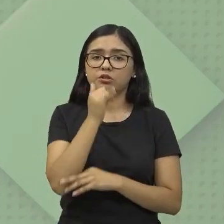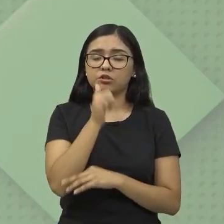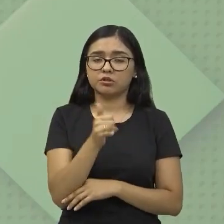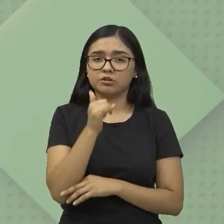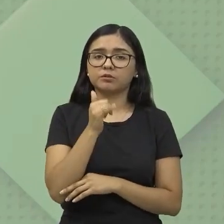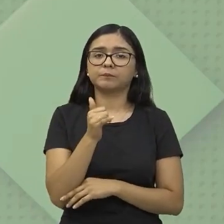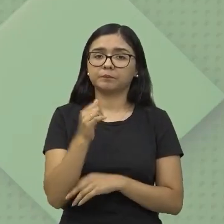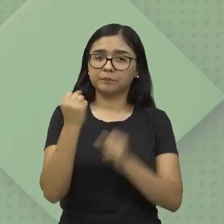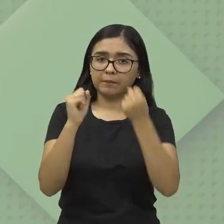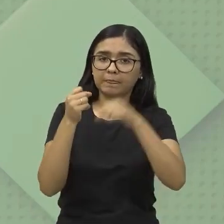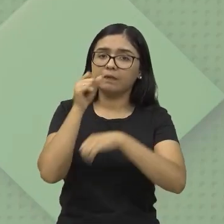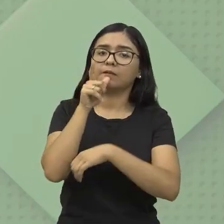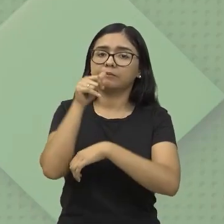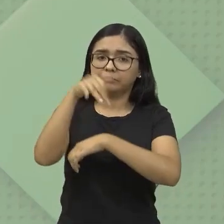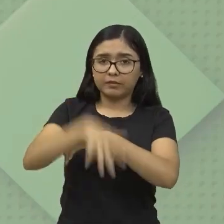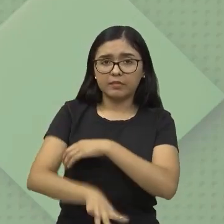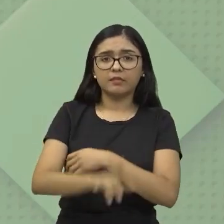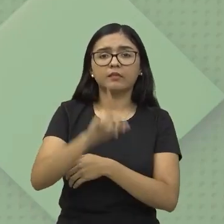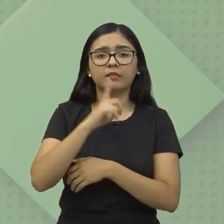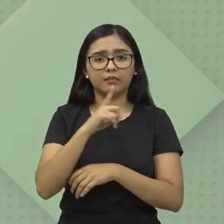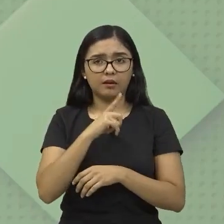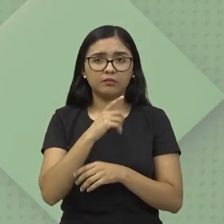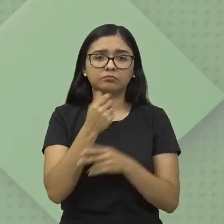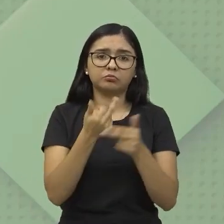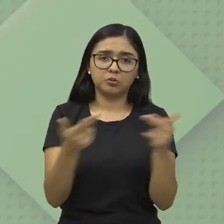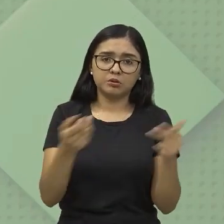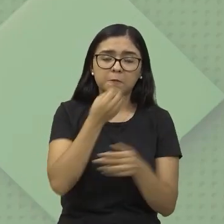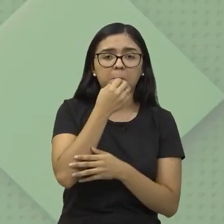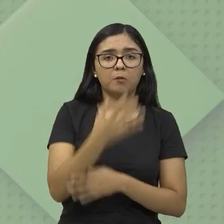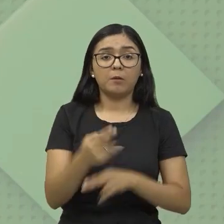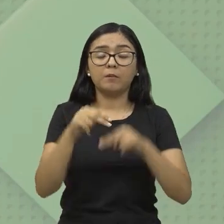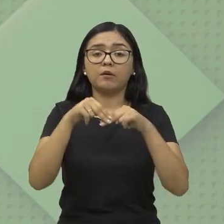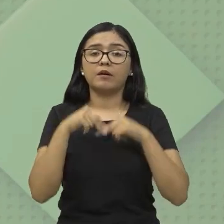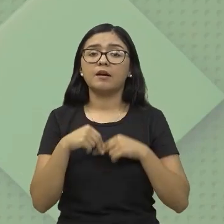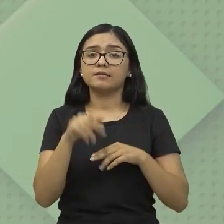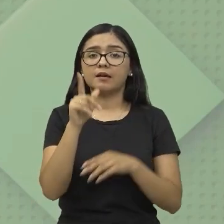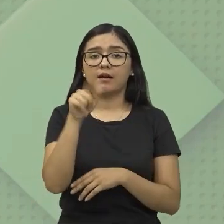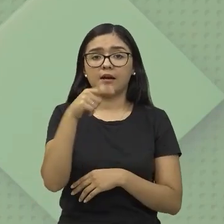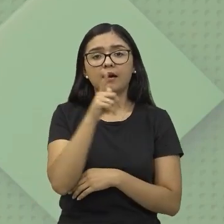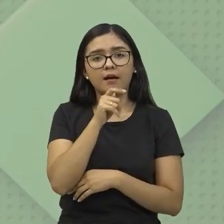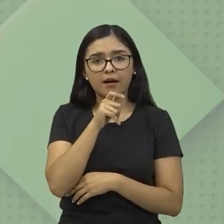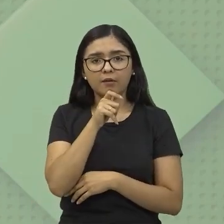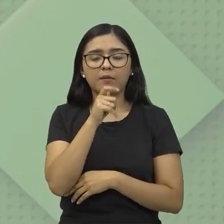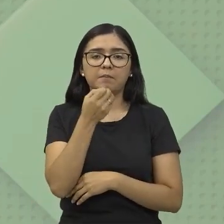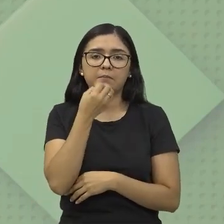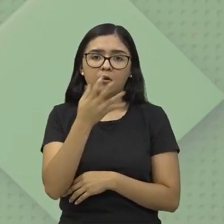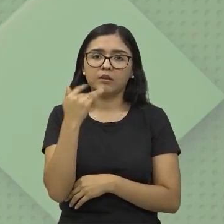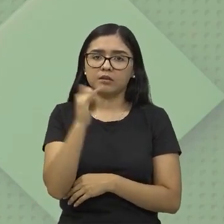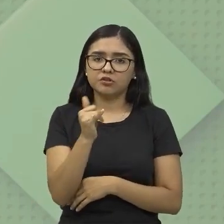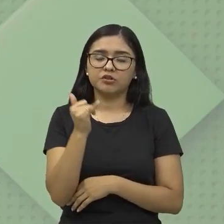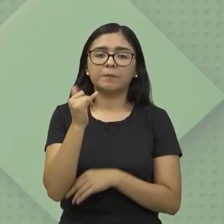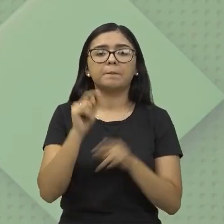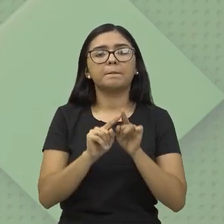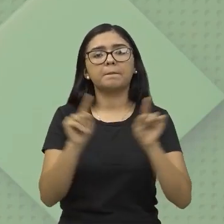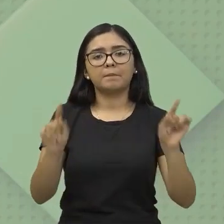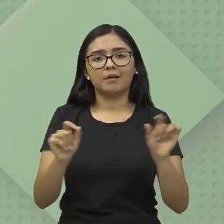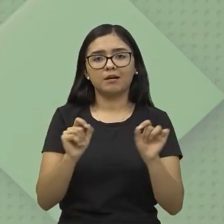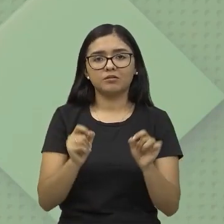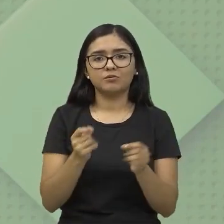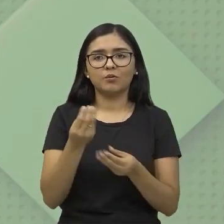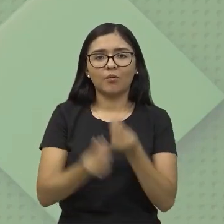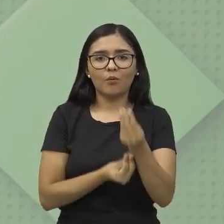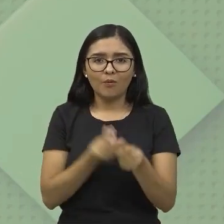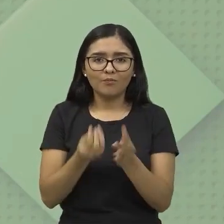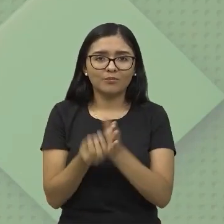hidrelétrica, ela tem as suas vantagens, porque a água é uma fonte de energia renovável, porém, a forma como se gera